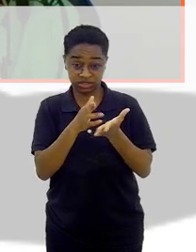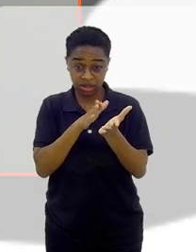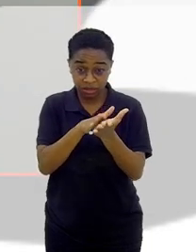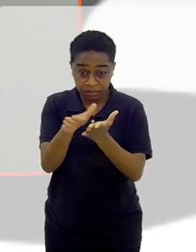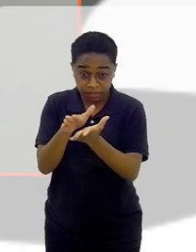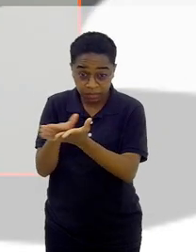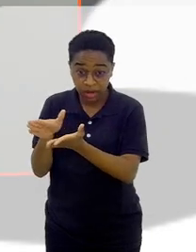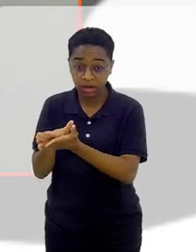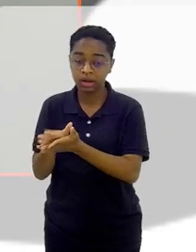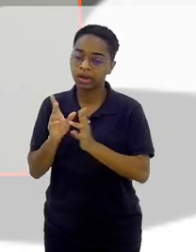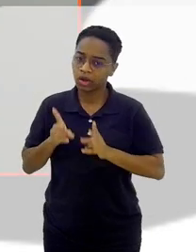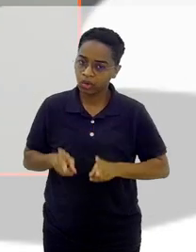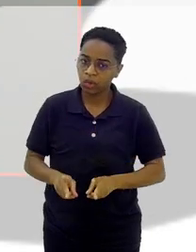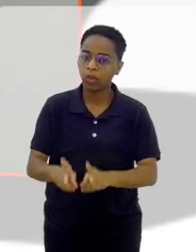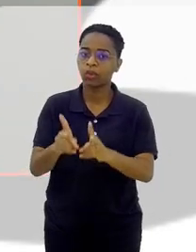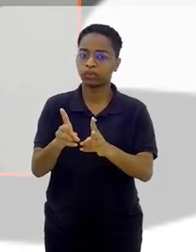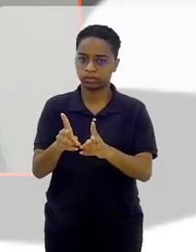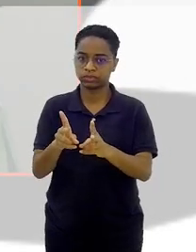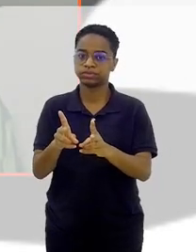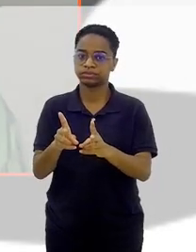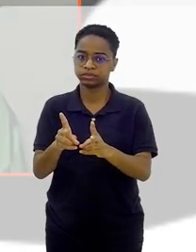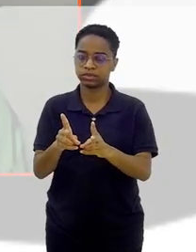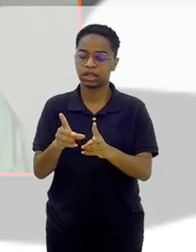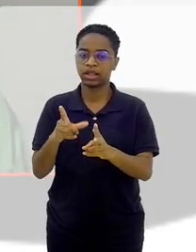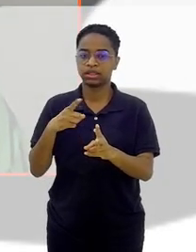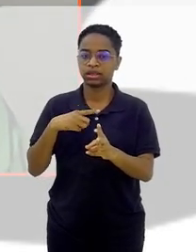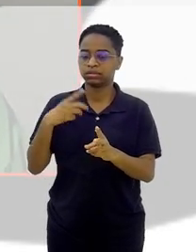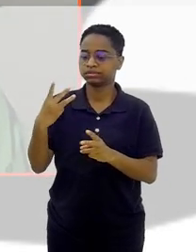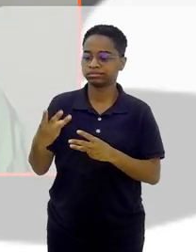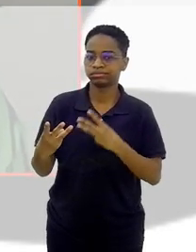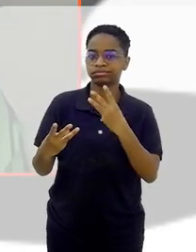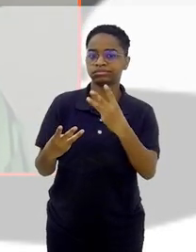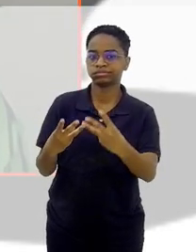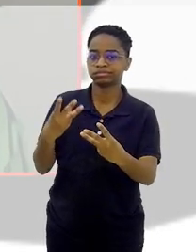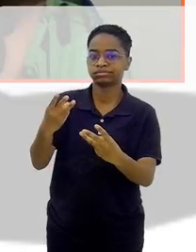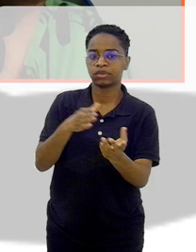ela se mantém, ela é trimestral, né?